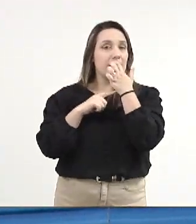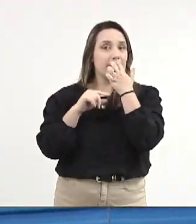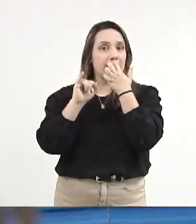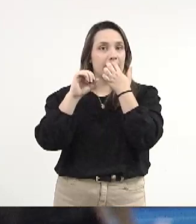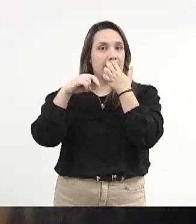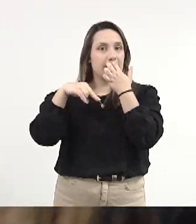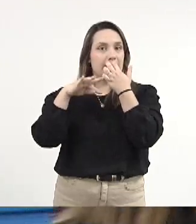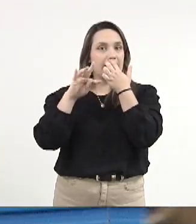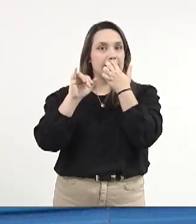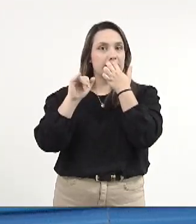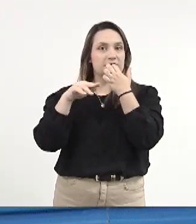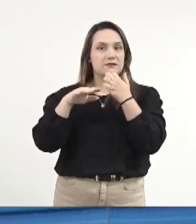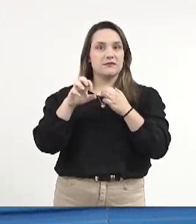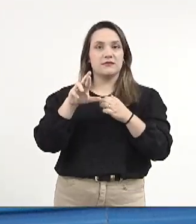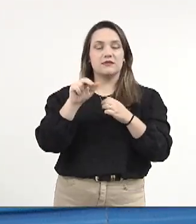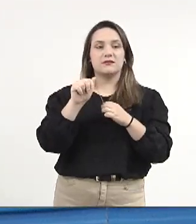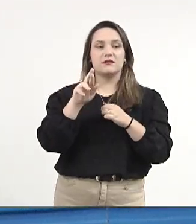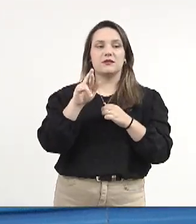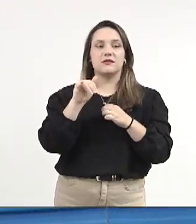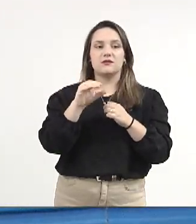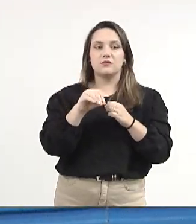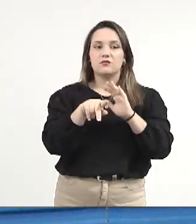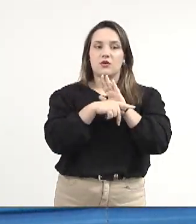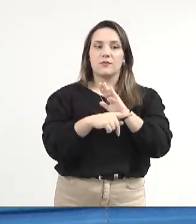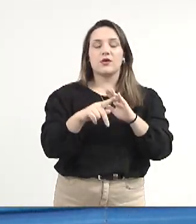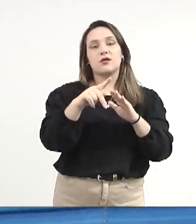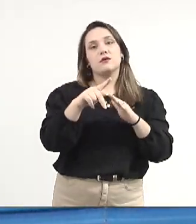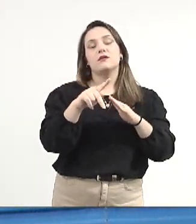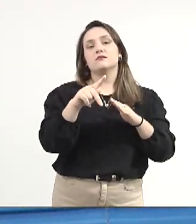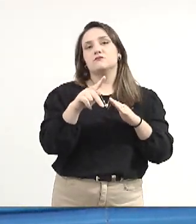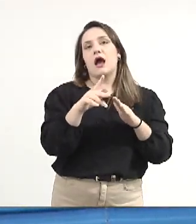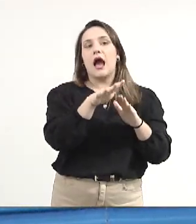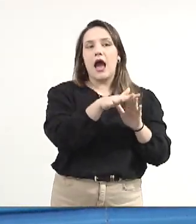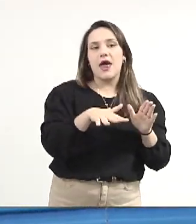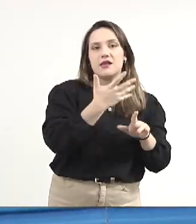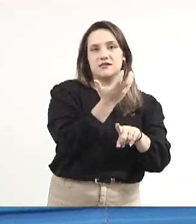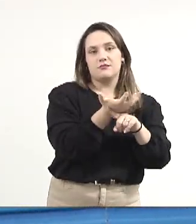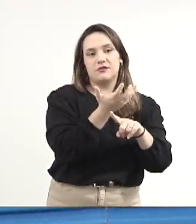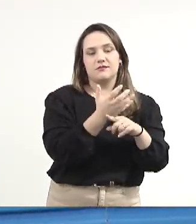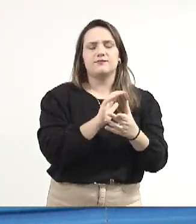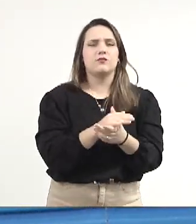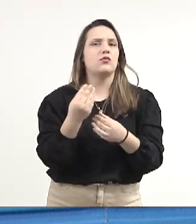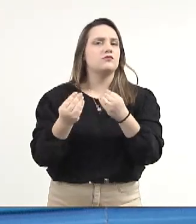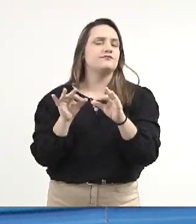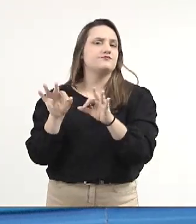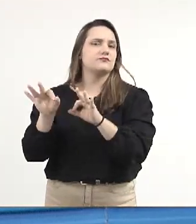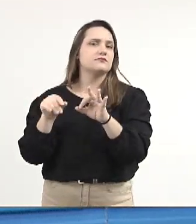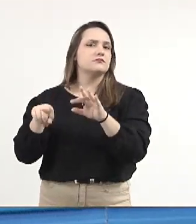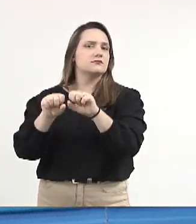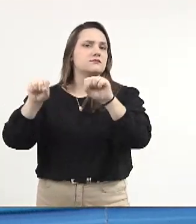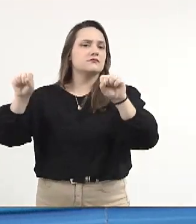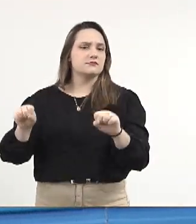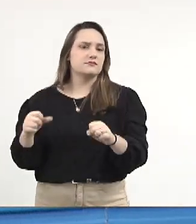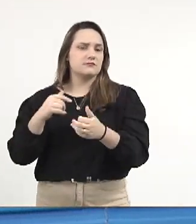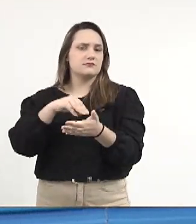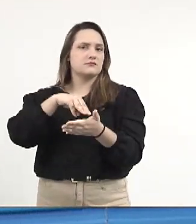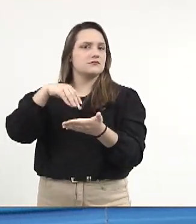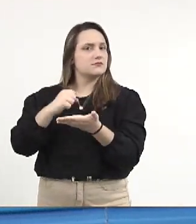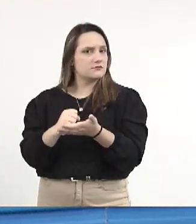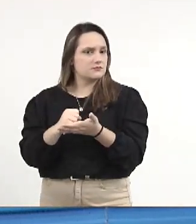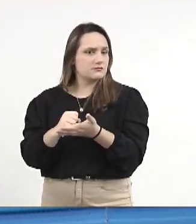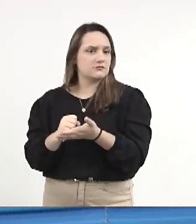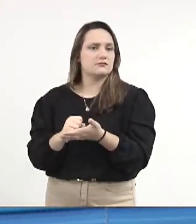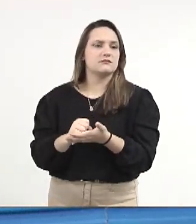formativo por área de conhecimento? De que maneira está sendo organizado o sistema de matrículas